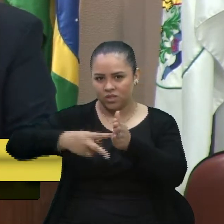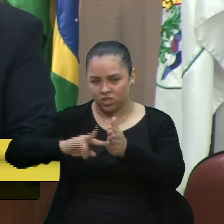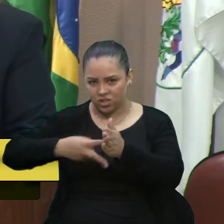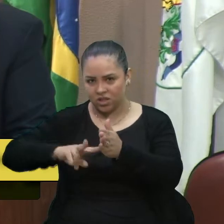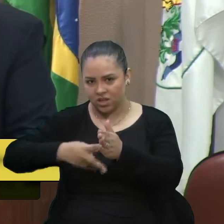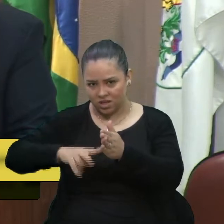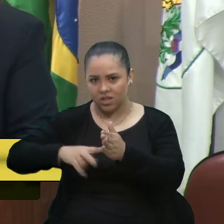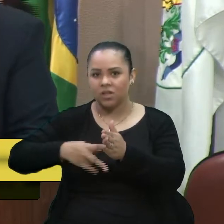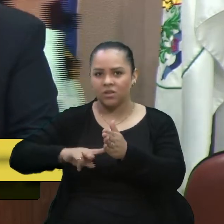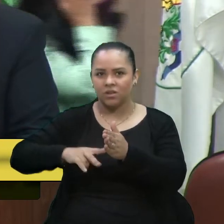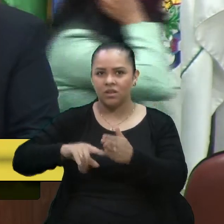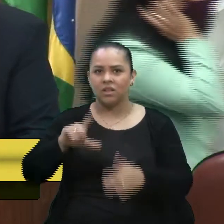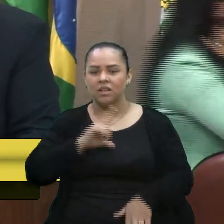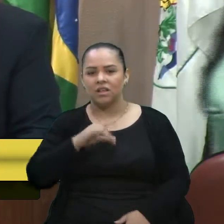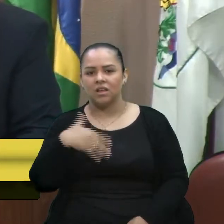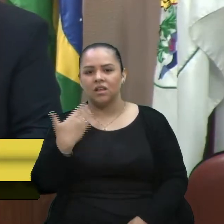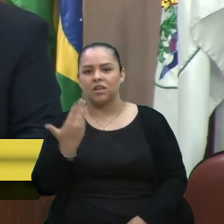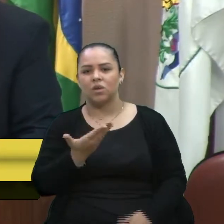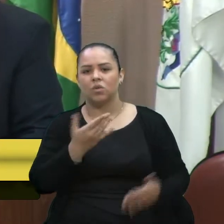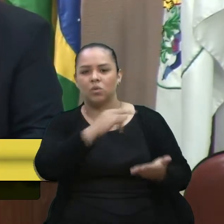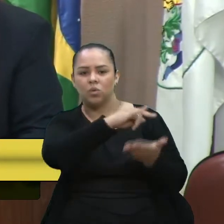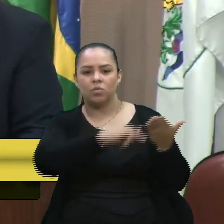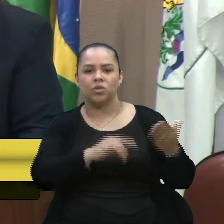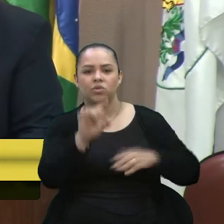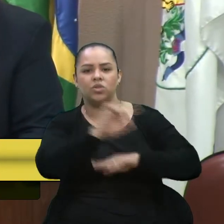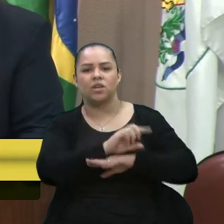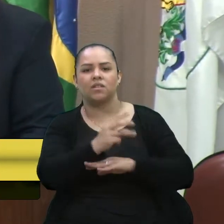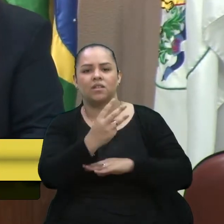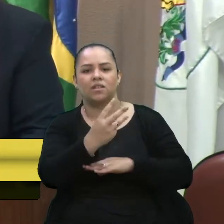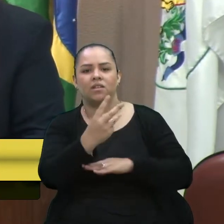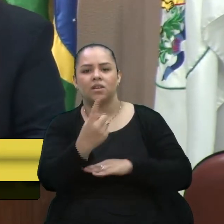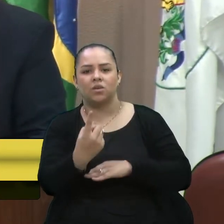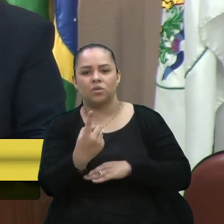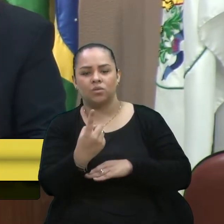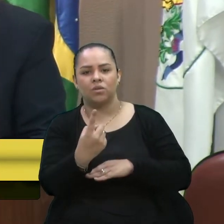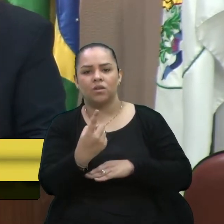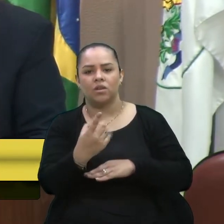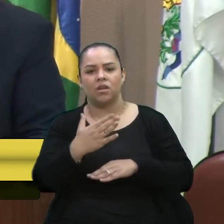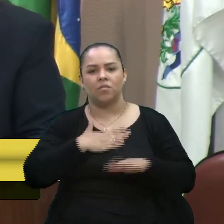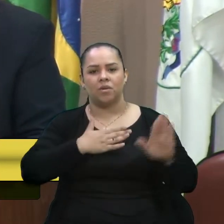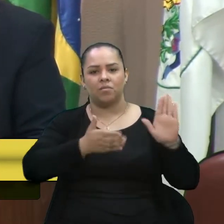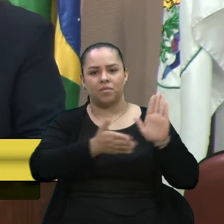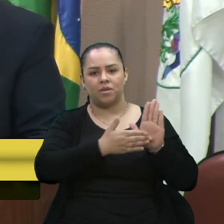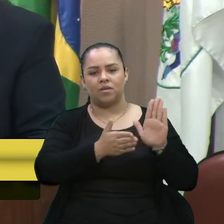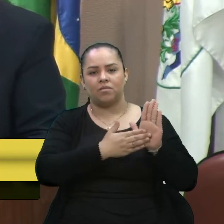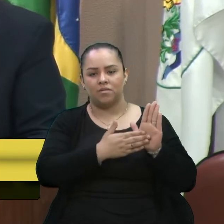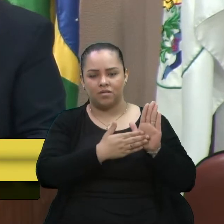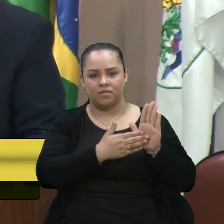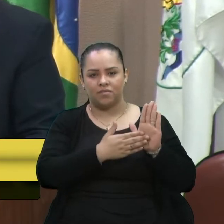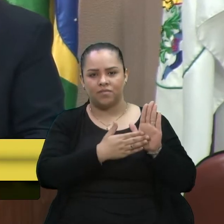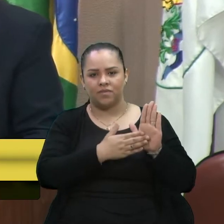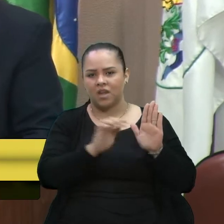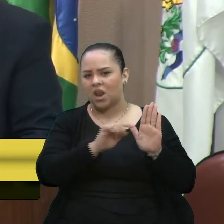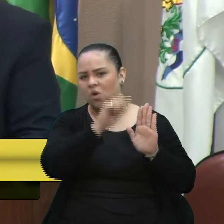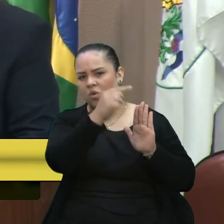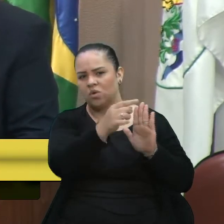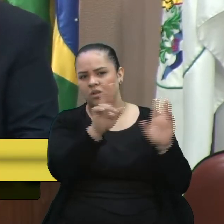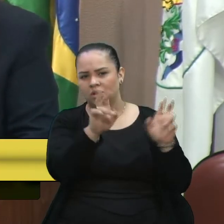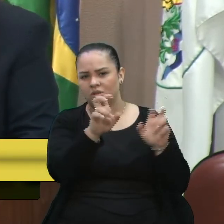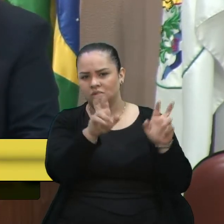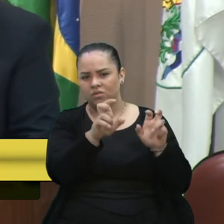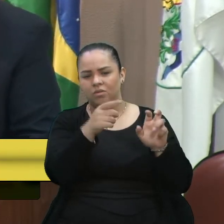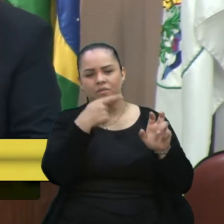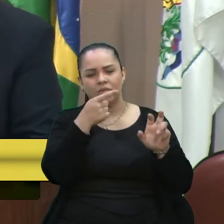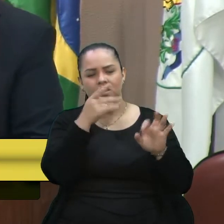Desembargador, está aqui, dia 31, que a minha pauta seria até outra, né? Eu tinha discutido sobre o projeto.